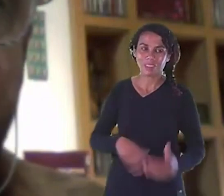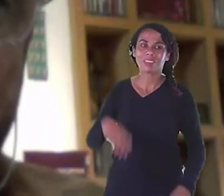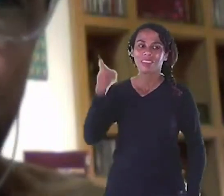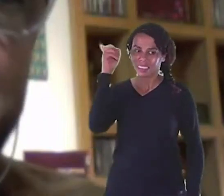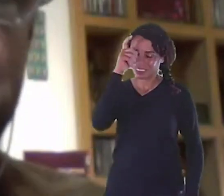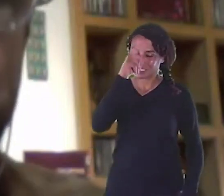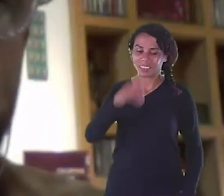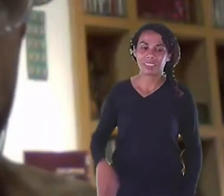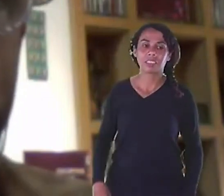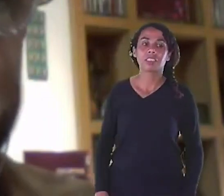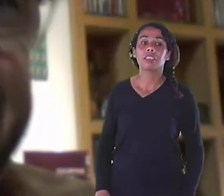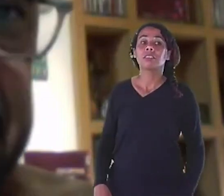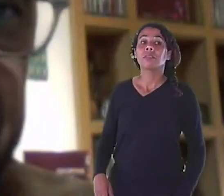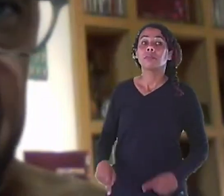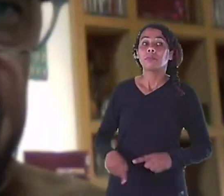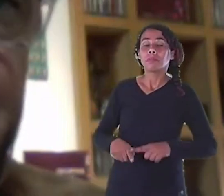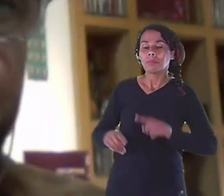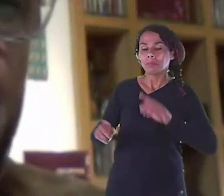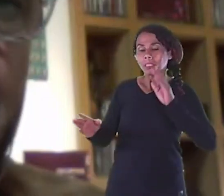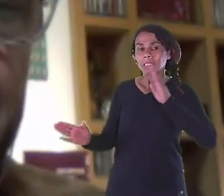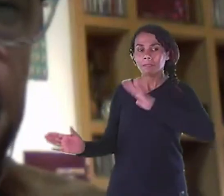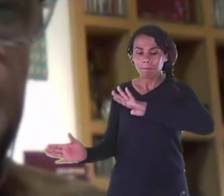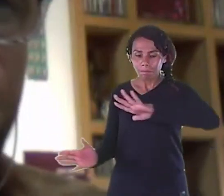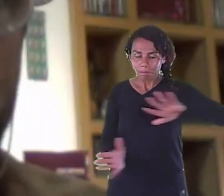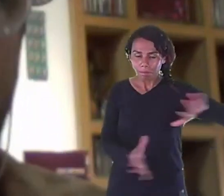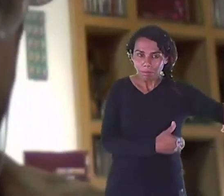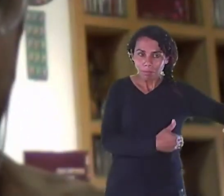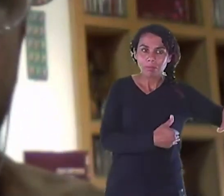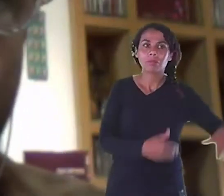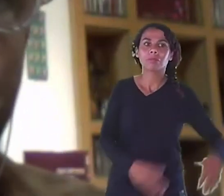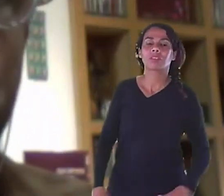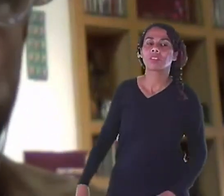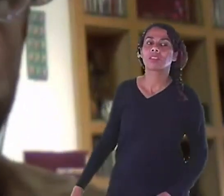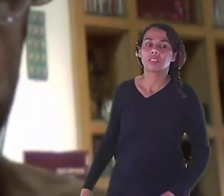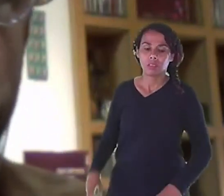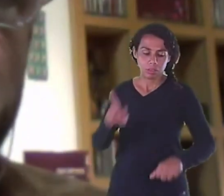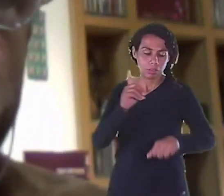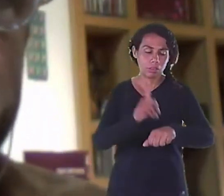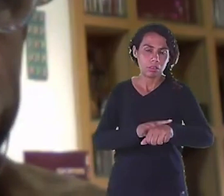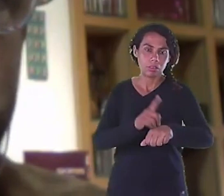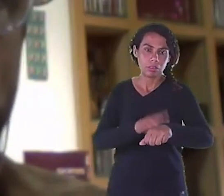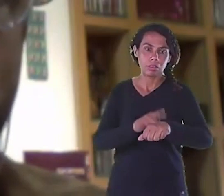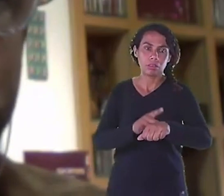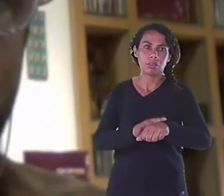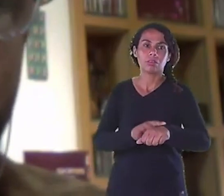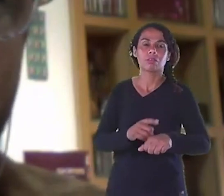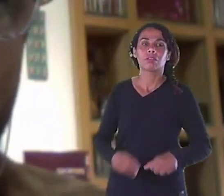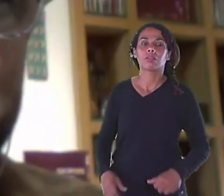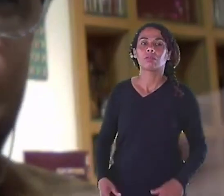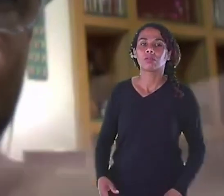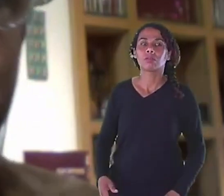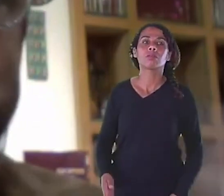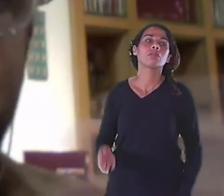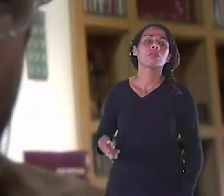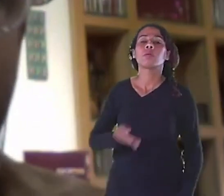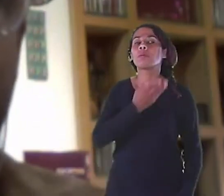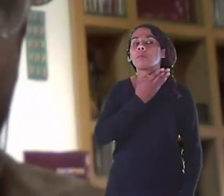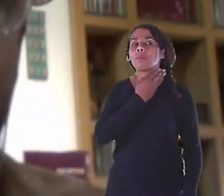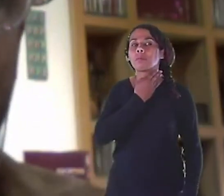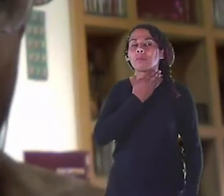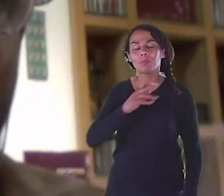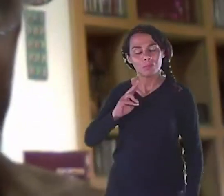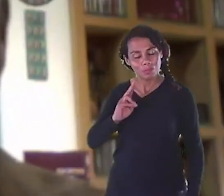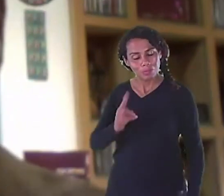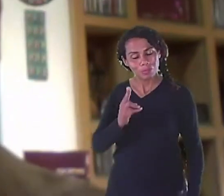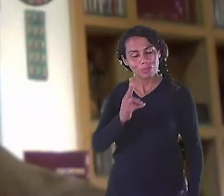Dizer para o pessoal Que está assistindo Também Agradecer Pelo tempo Que ficou conosco Aqui Nesse bate-papo Que é mais Com você É